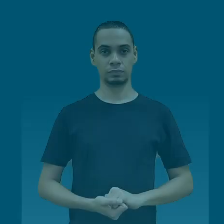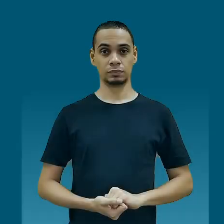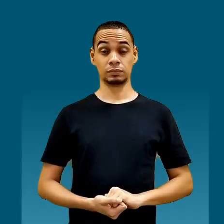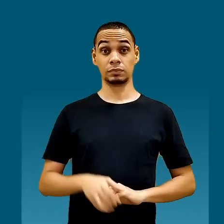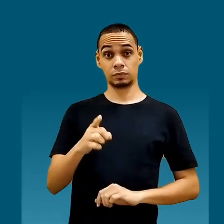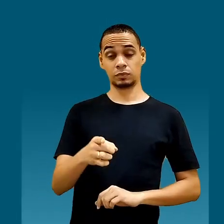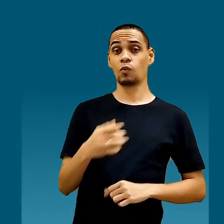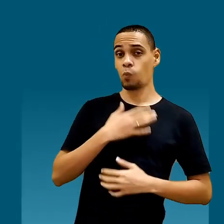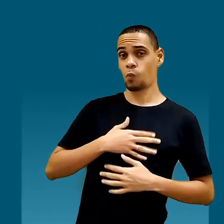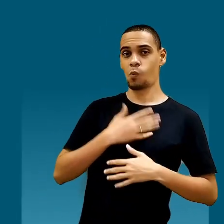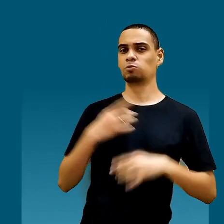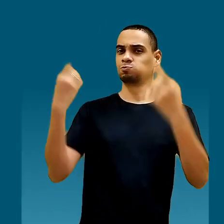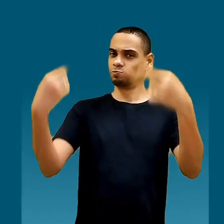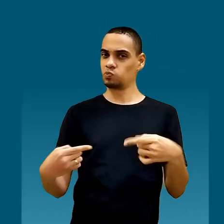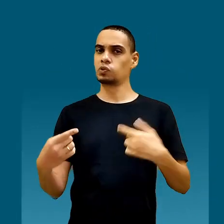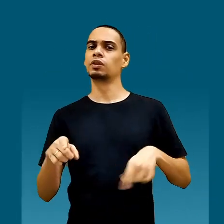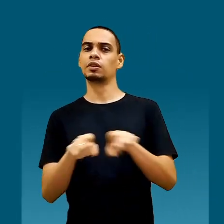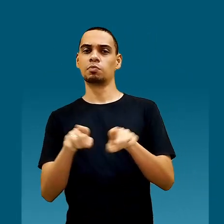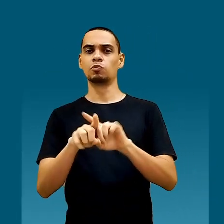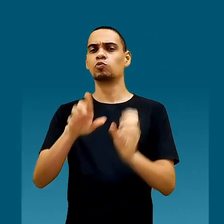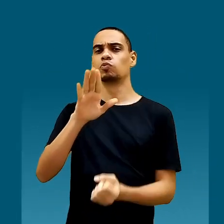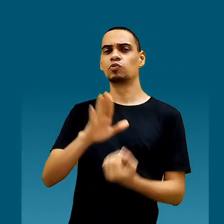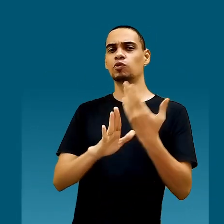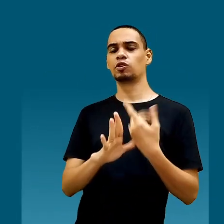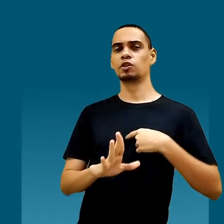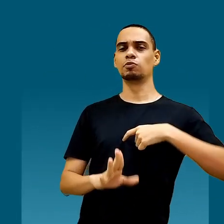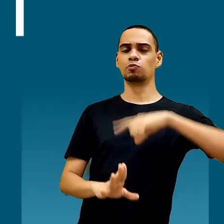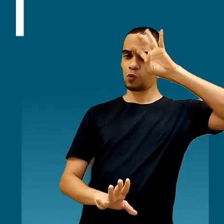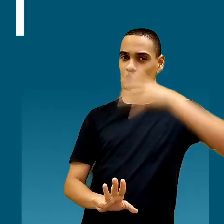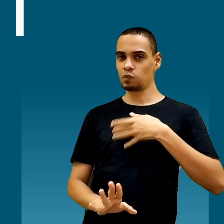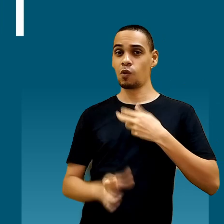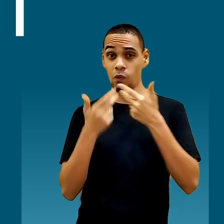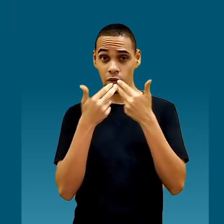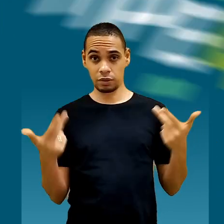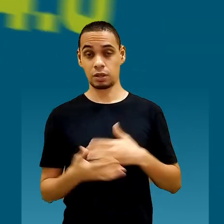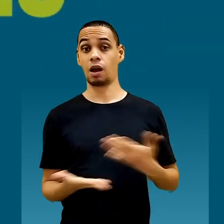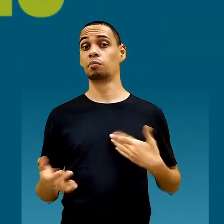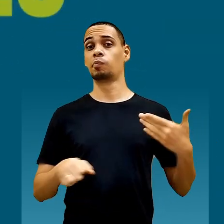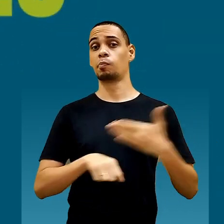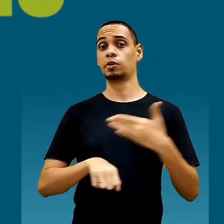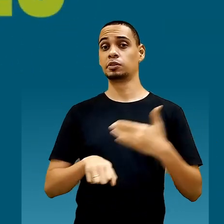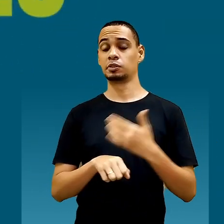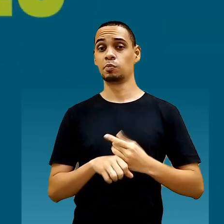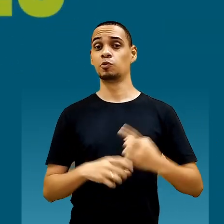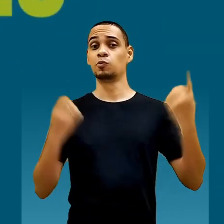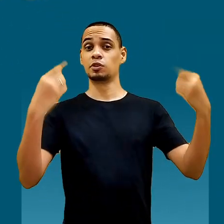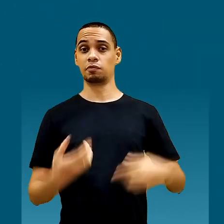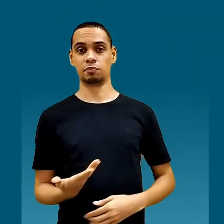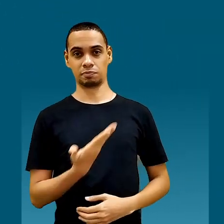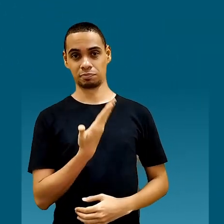Você gosta de desafios e de criar soluções inovadoras? Participe do desafio Prototype 4